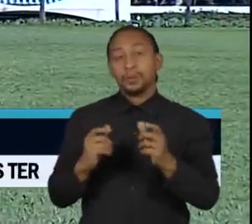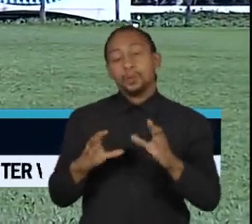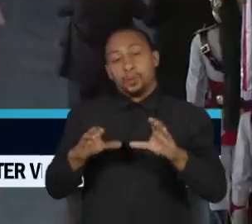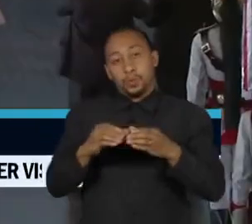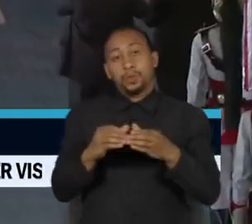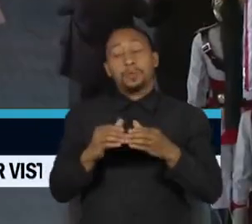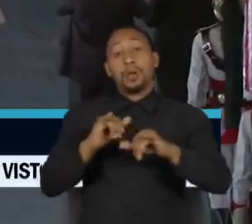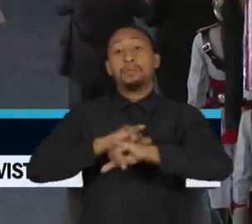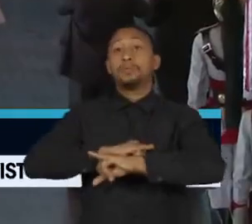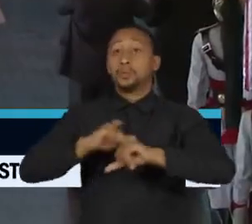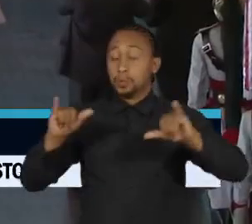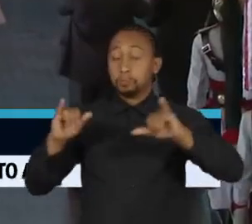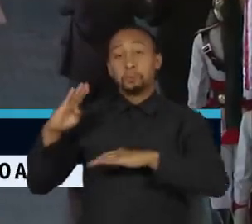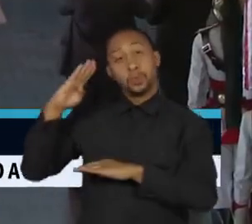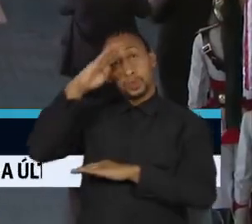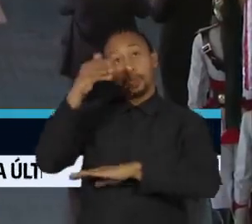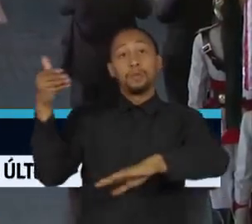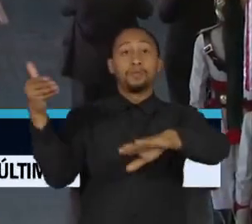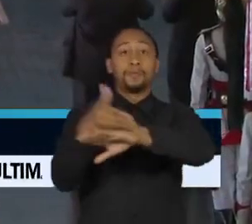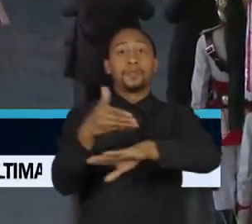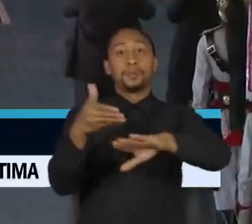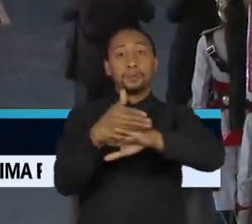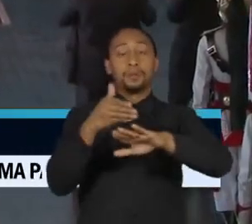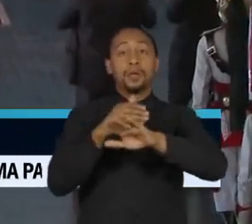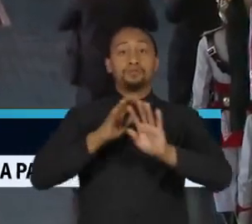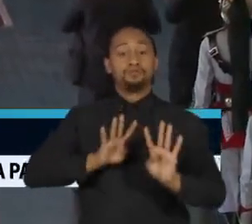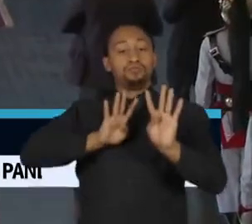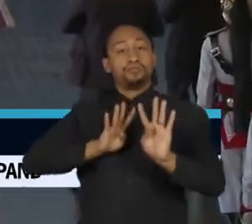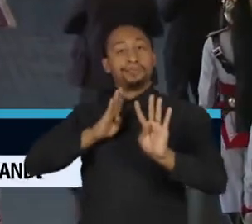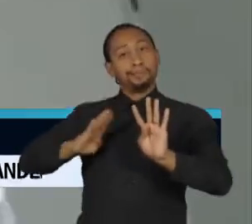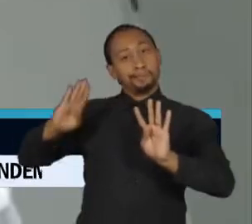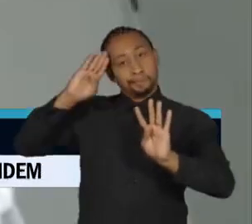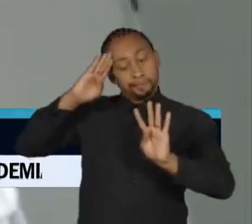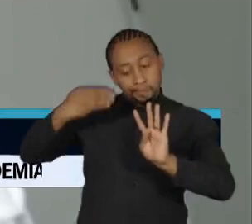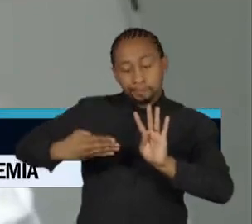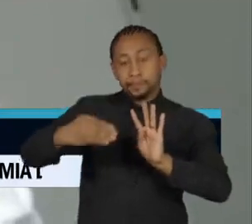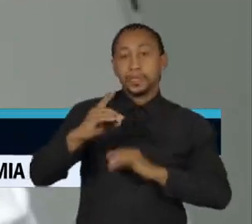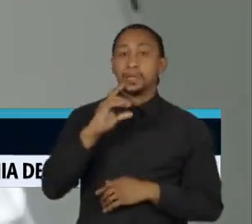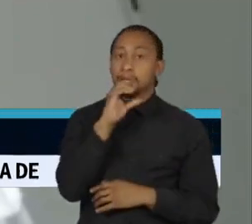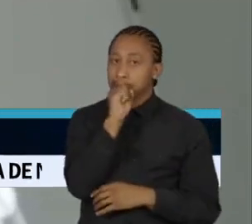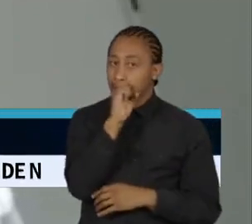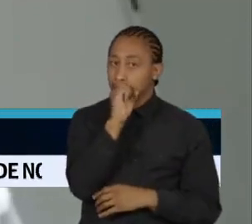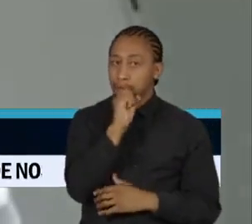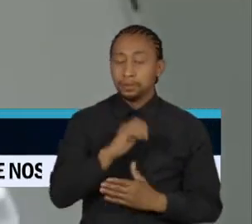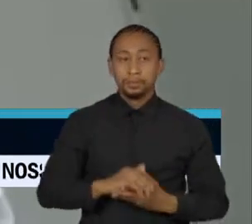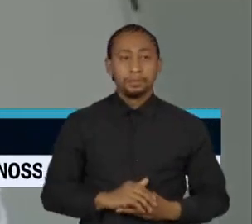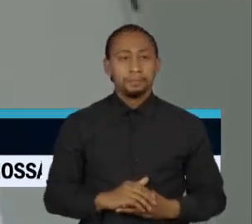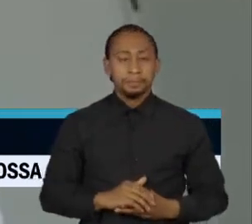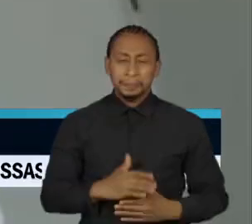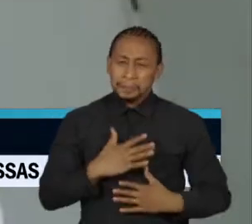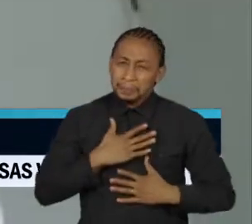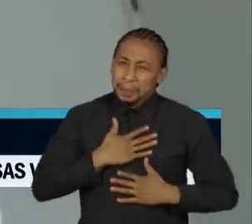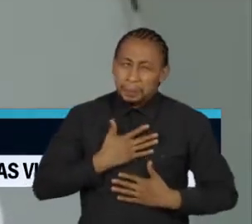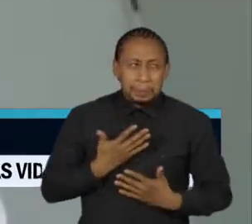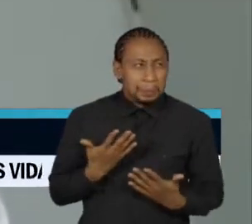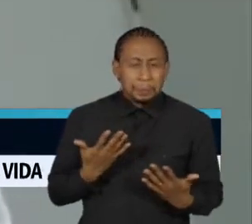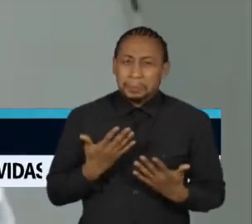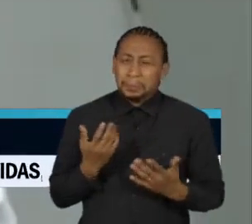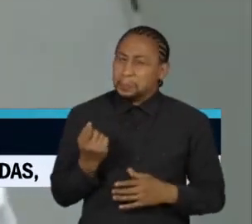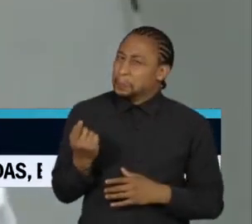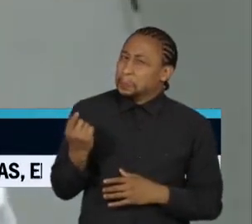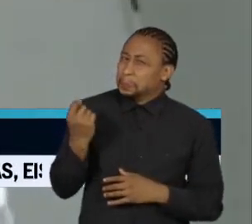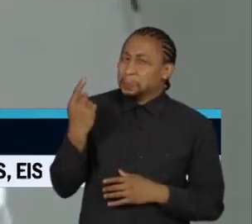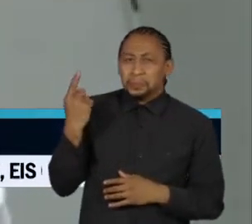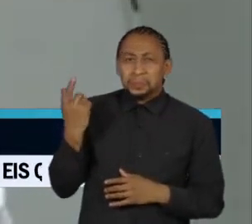a participação dele em um evento na Academia Militar das Agulhas Negras no próximo sábado. Me impressiona muito a rapidez